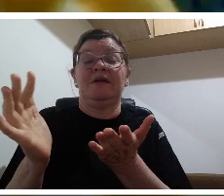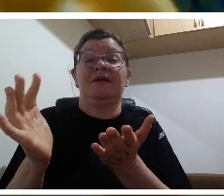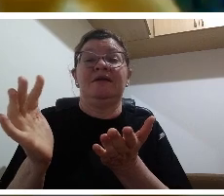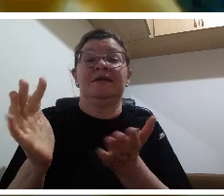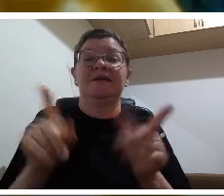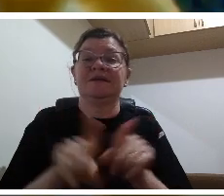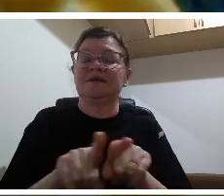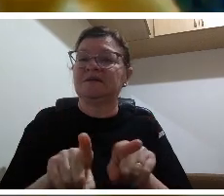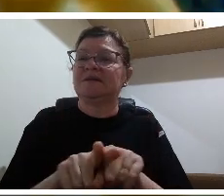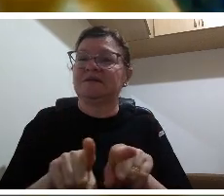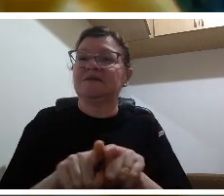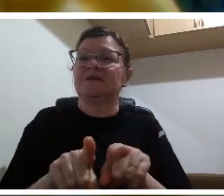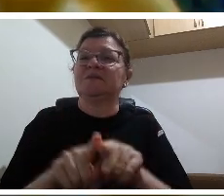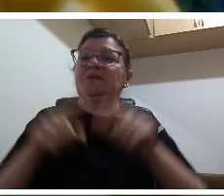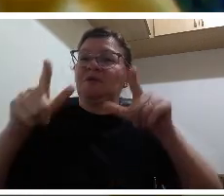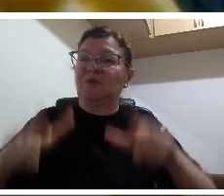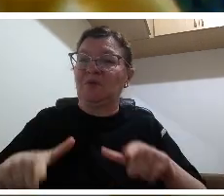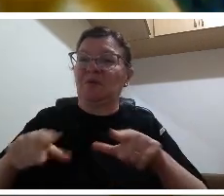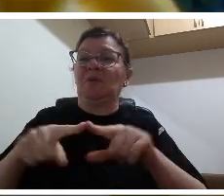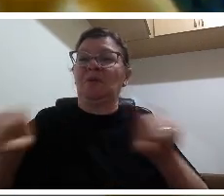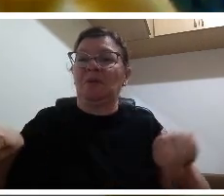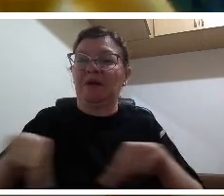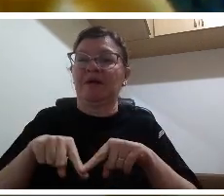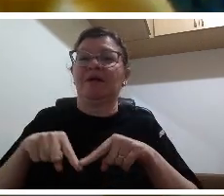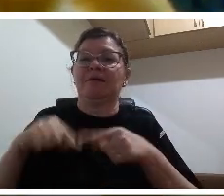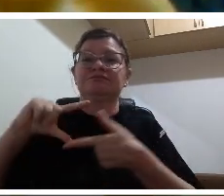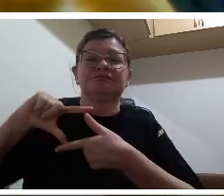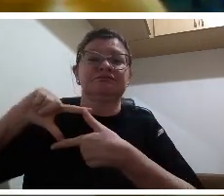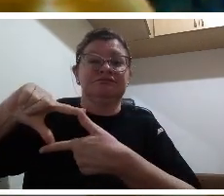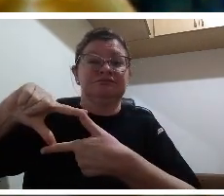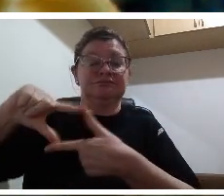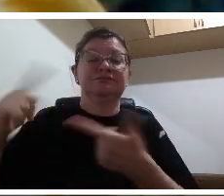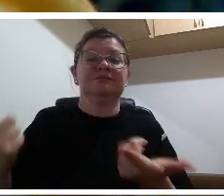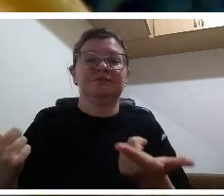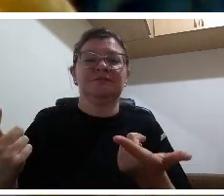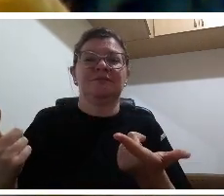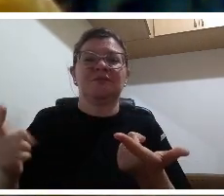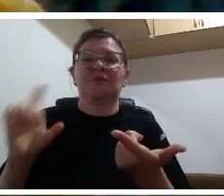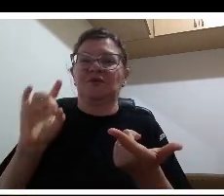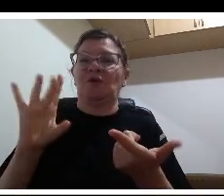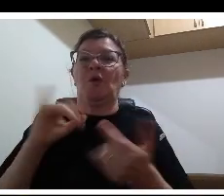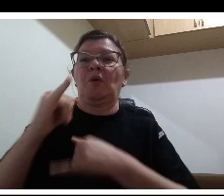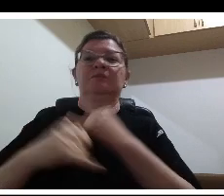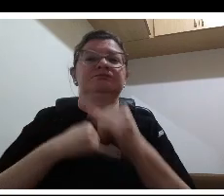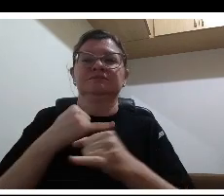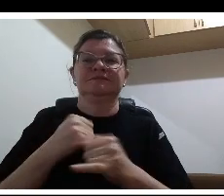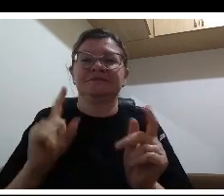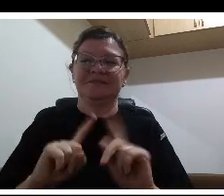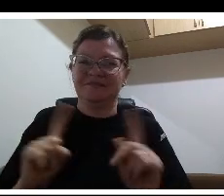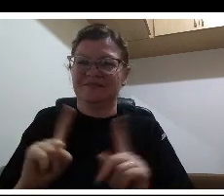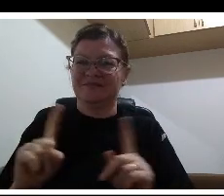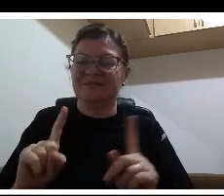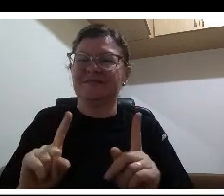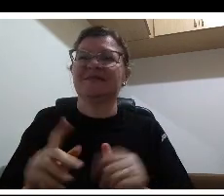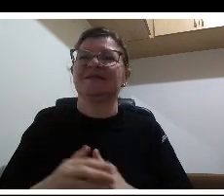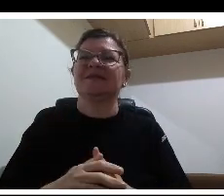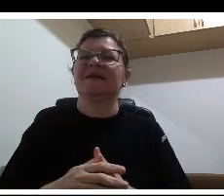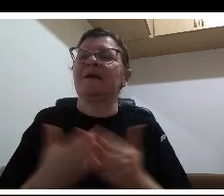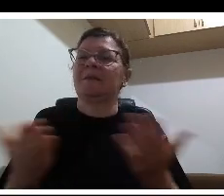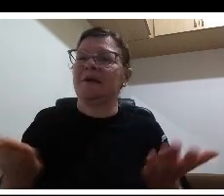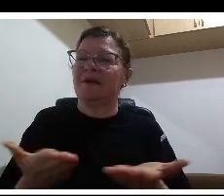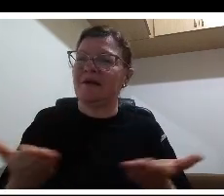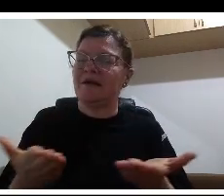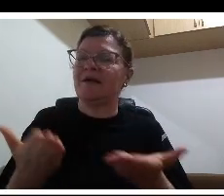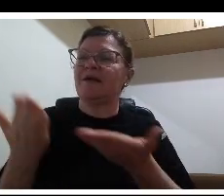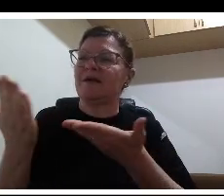dê as suas considerações finais para a gente encaminhar para o fechamento a estrada a rodovia existe